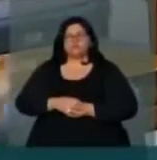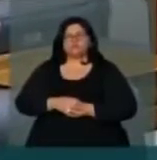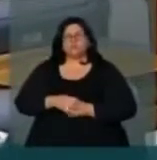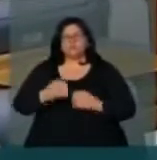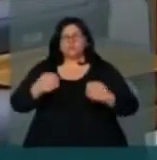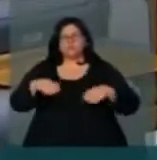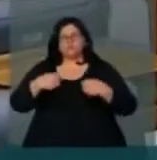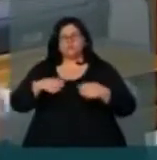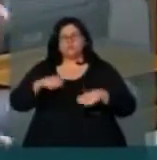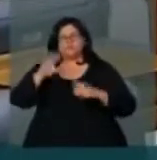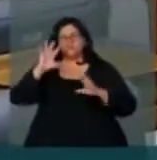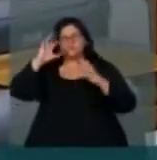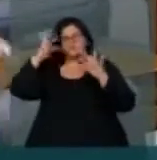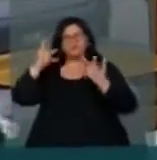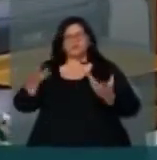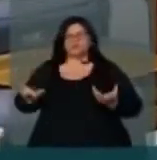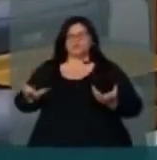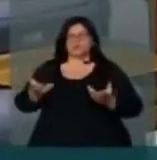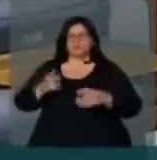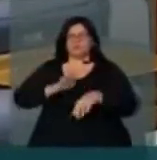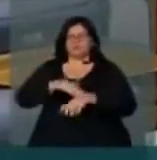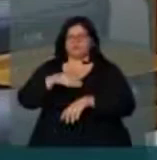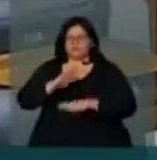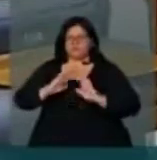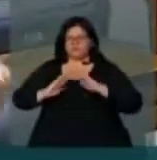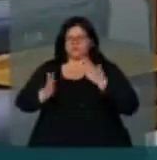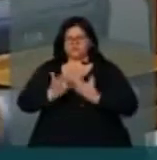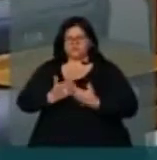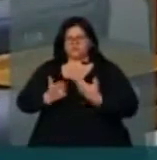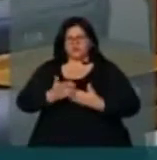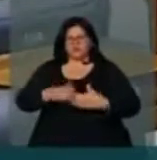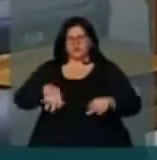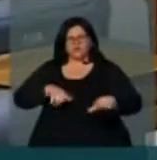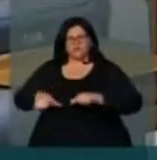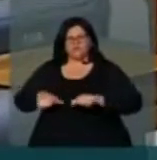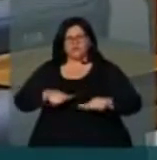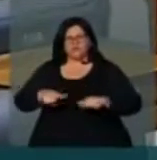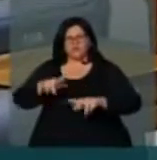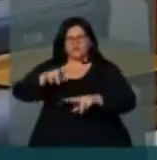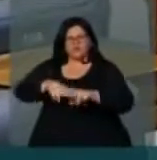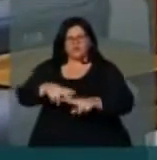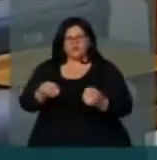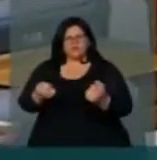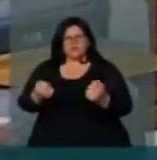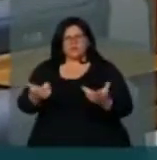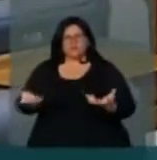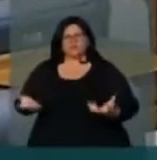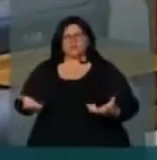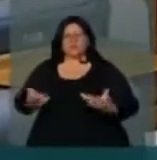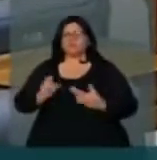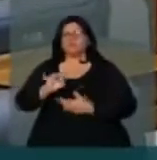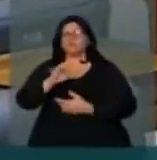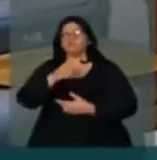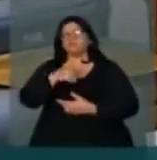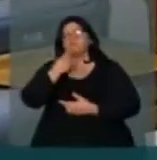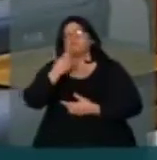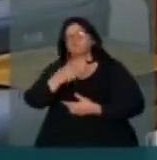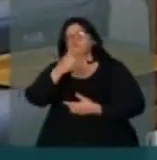Nós precisamos de mais escolas, mais trabalho e menos cadeia. Era isso, senhor presidente. Registro nos anais desta casa.